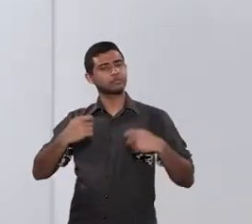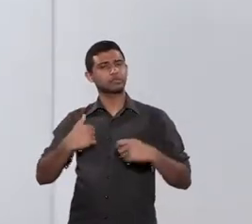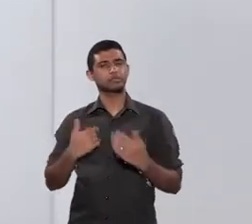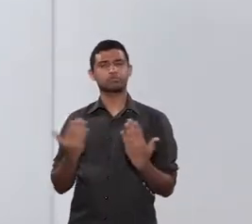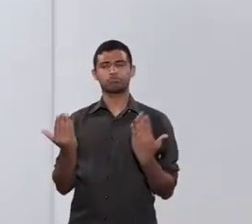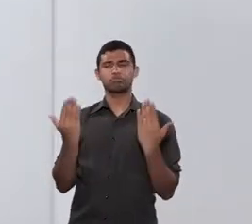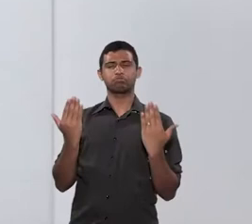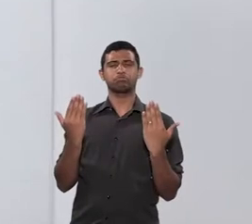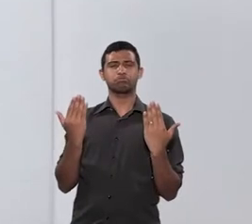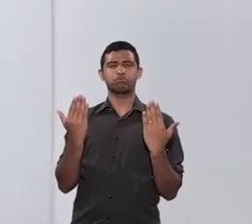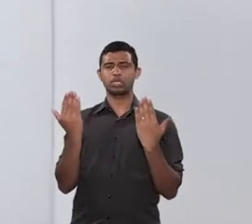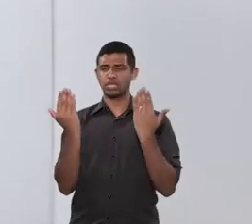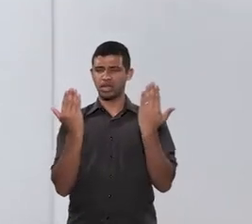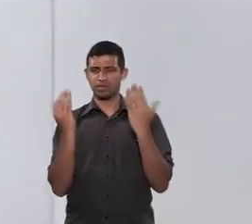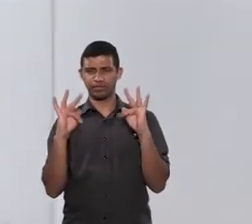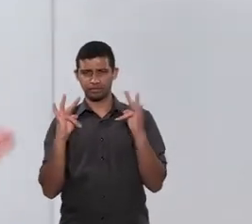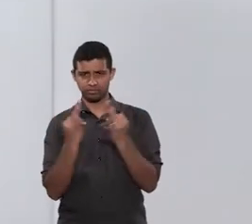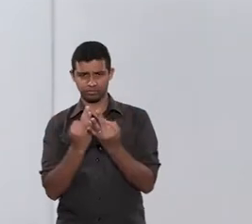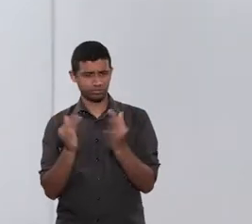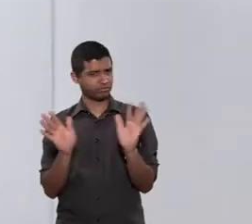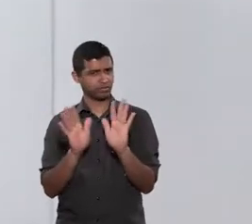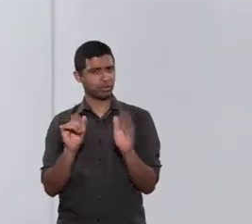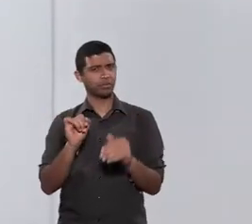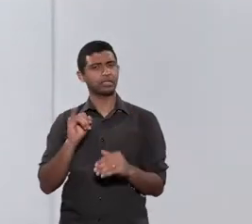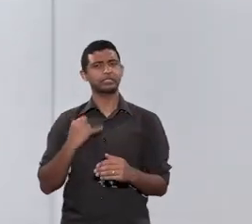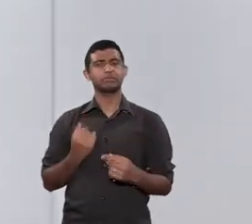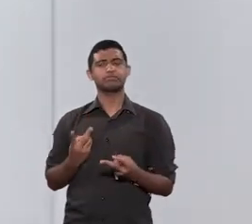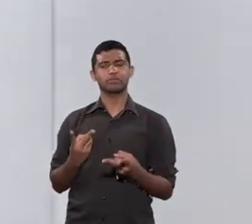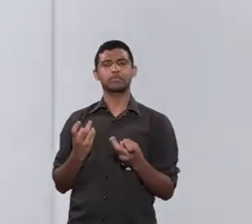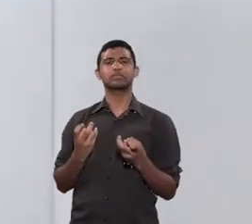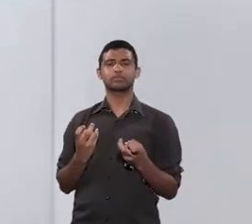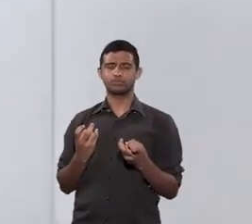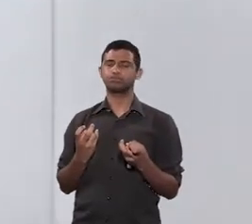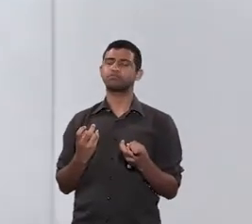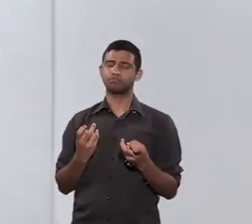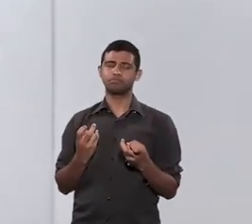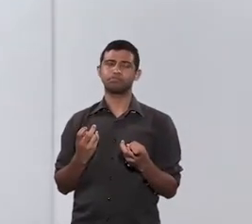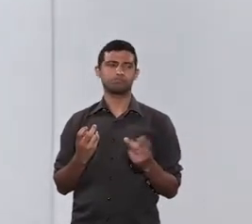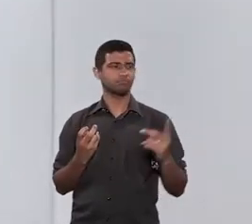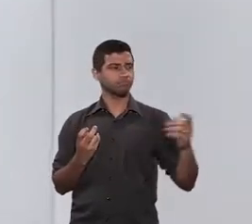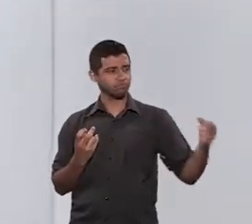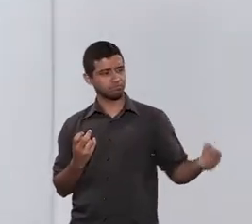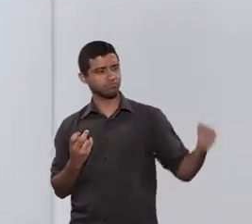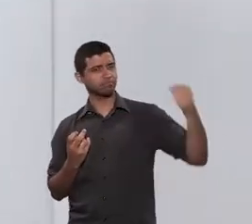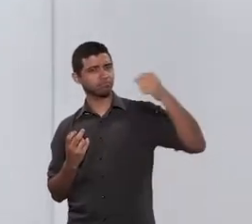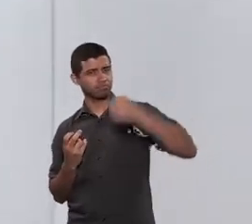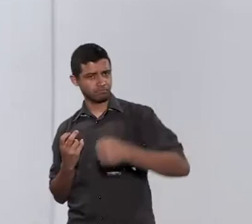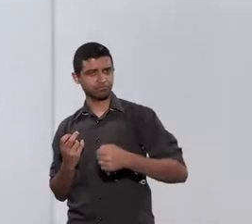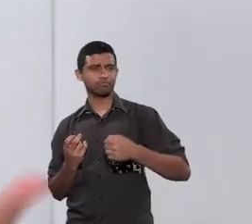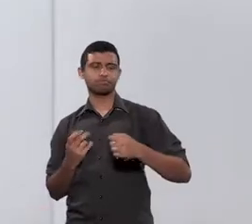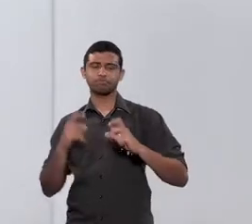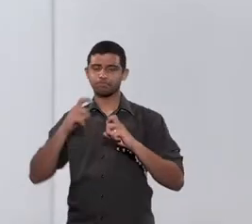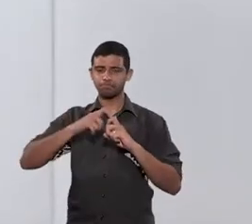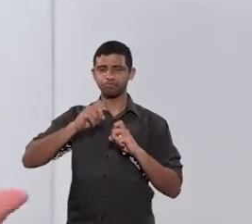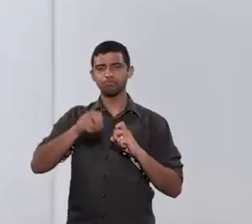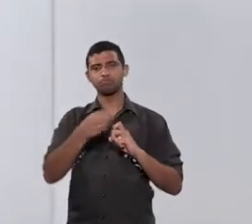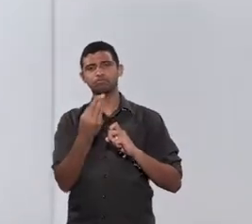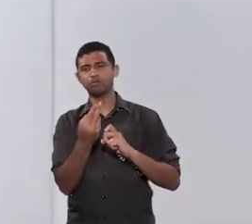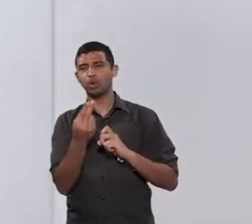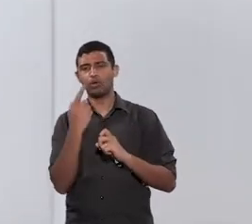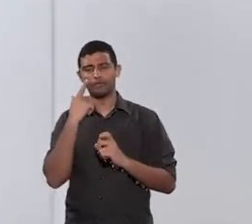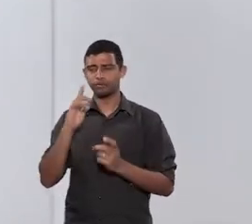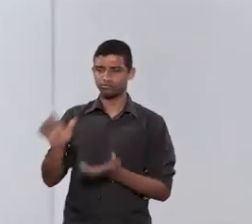necessidade, ele não vai fazer uma terapia com as famílias, mas se houver uma necessidade, ele vai trazer, encaminhar para